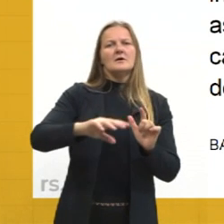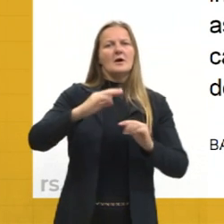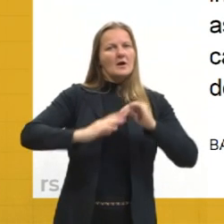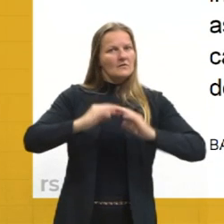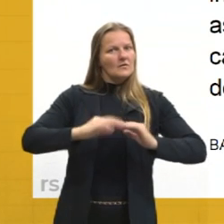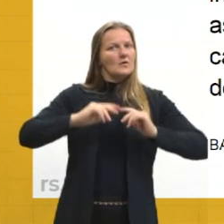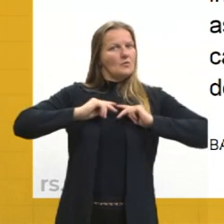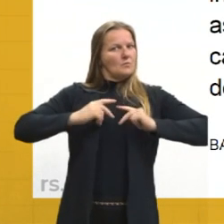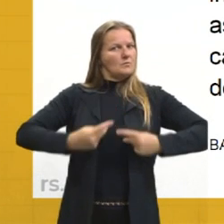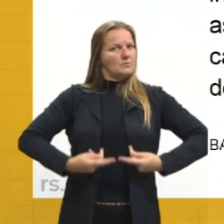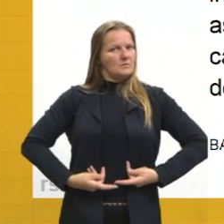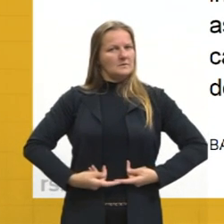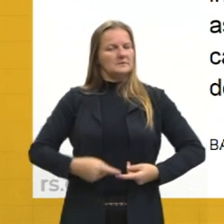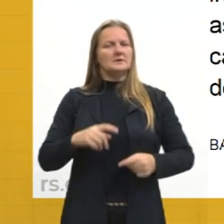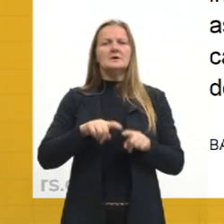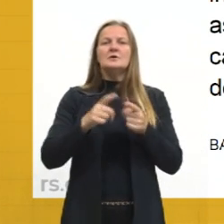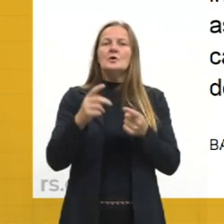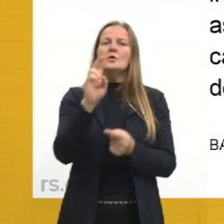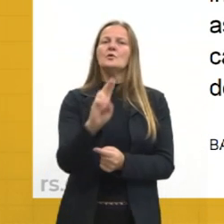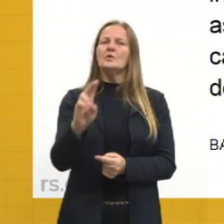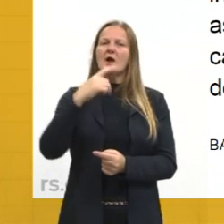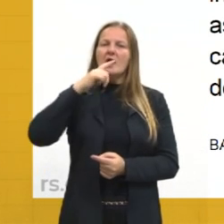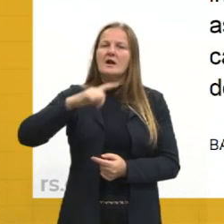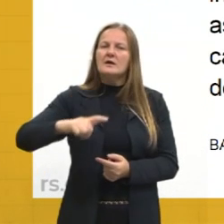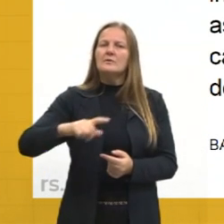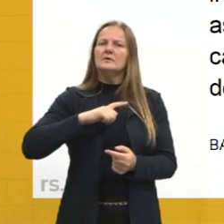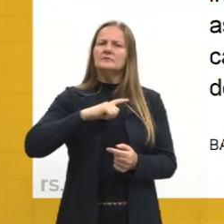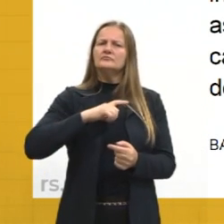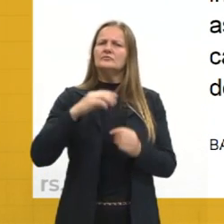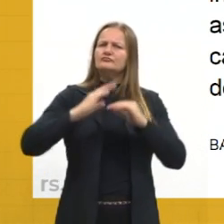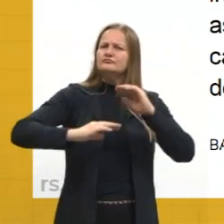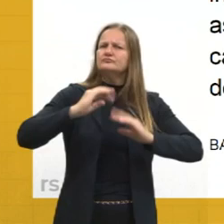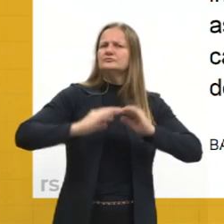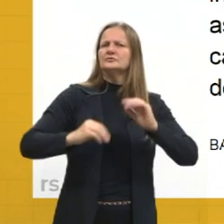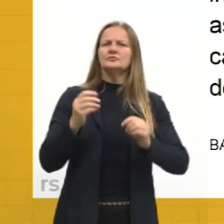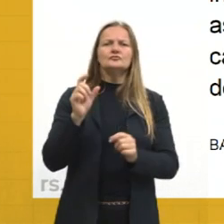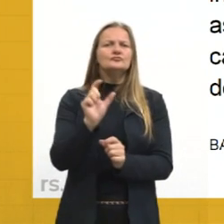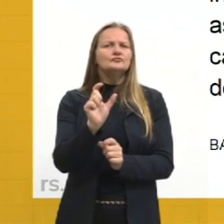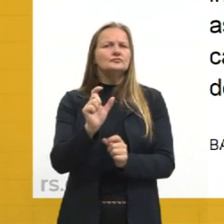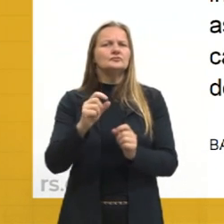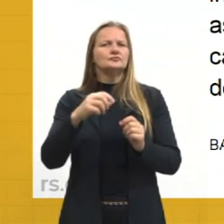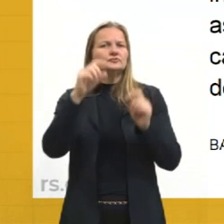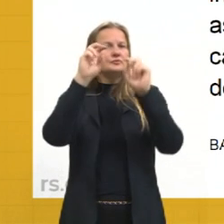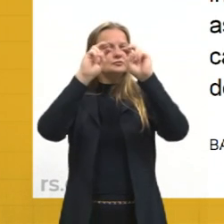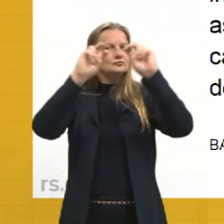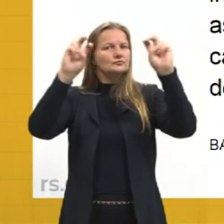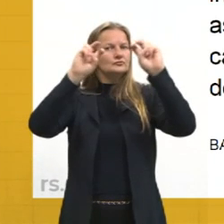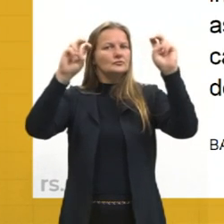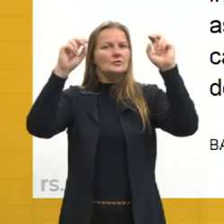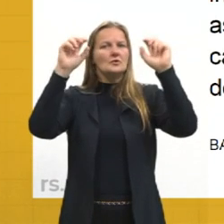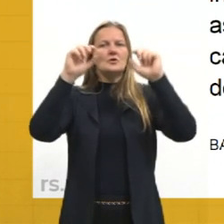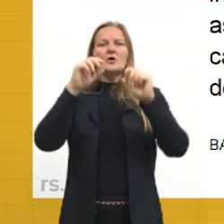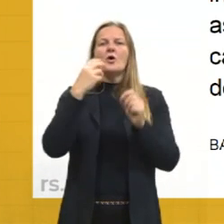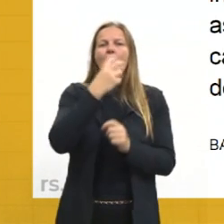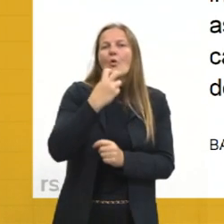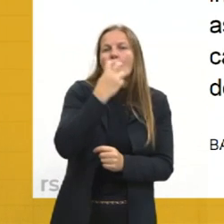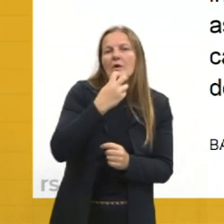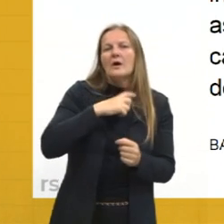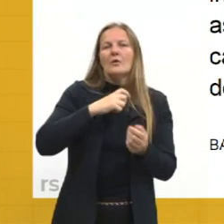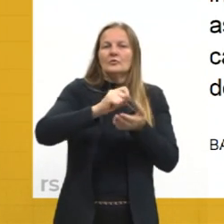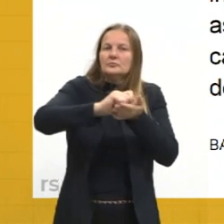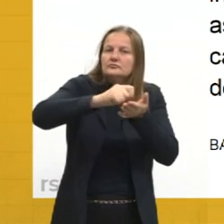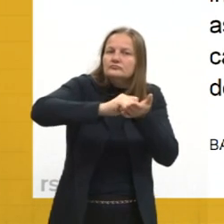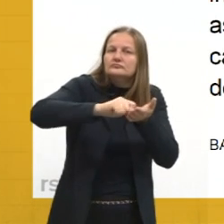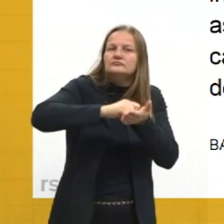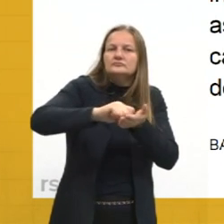humana. A utilização da língua efetua-se em forma de enunciados, orais e escritos,